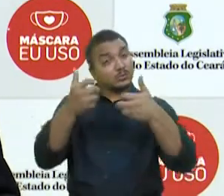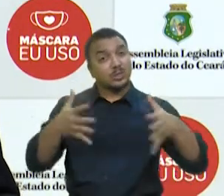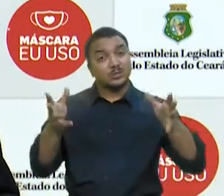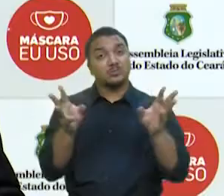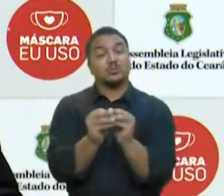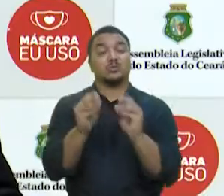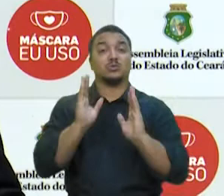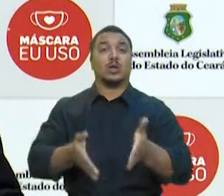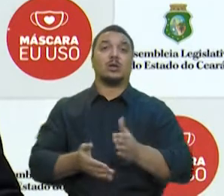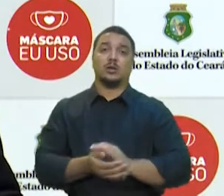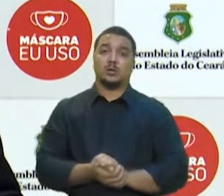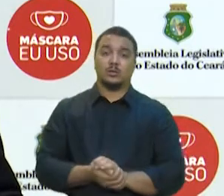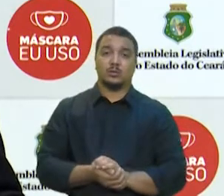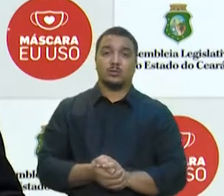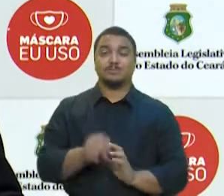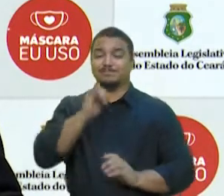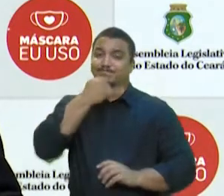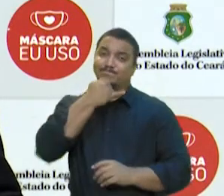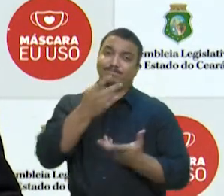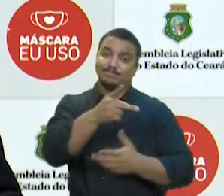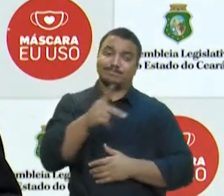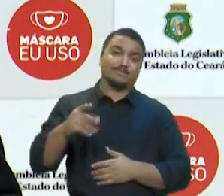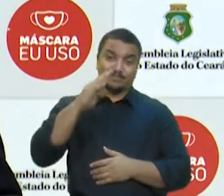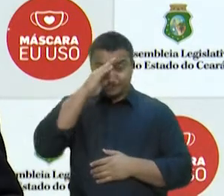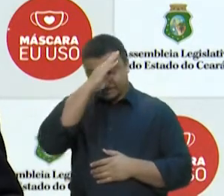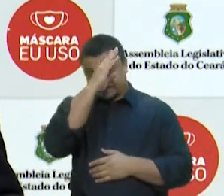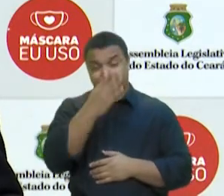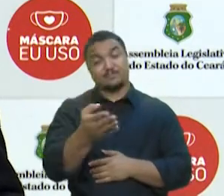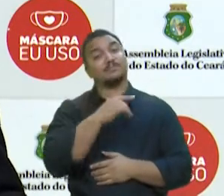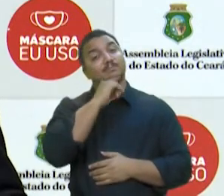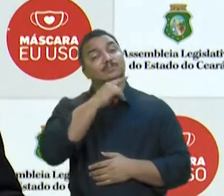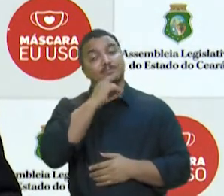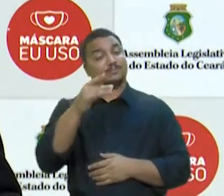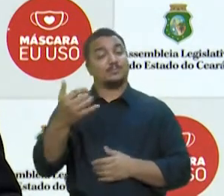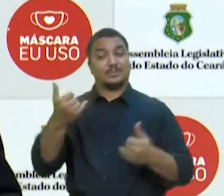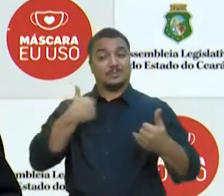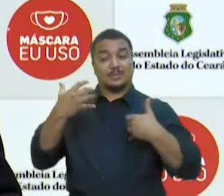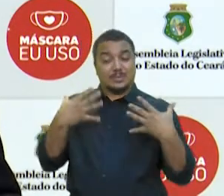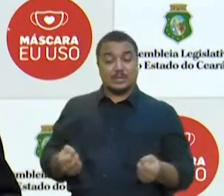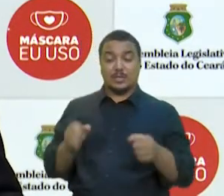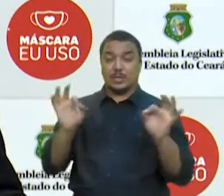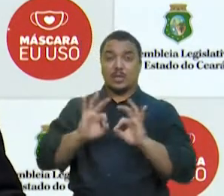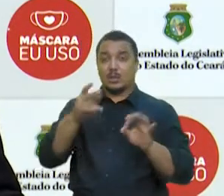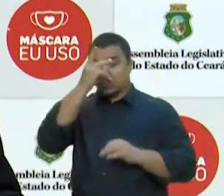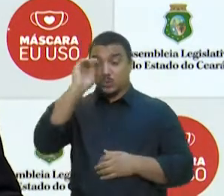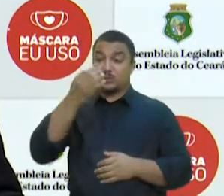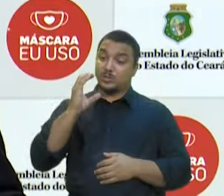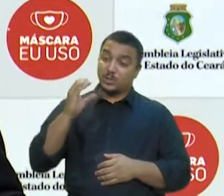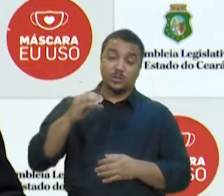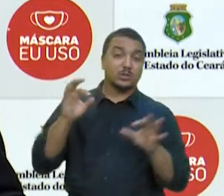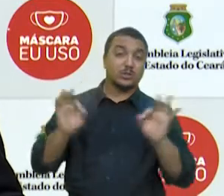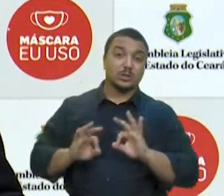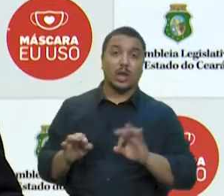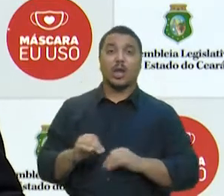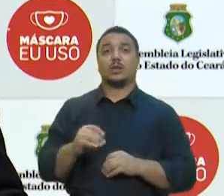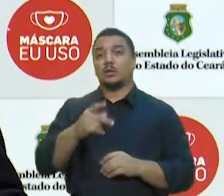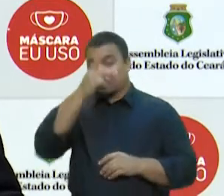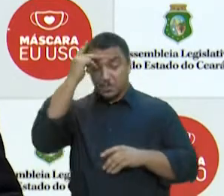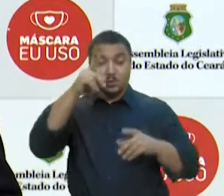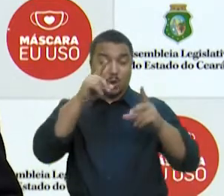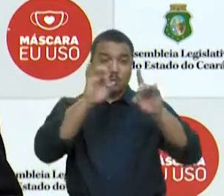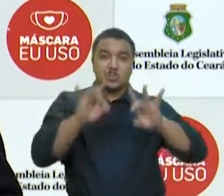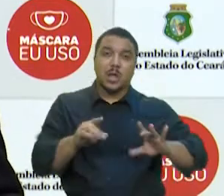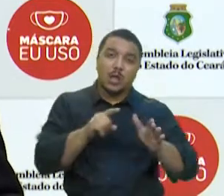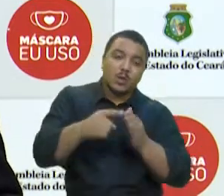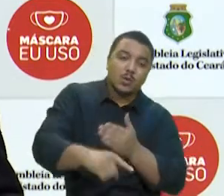prefeitos. Infelizmente, o presidente da república não dá ouvidos aos cientistas, aos especialistas e